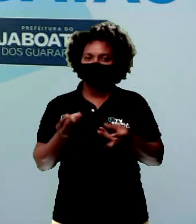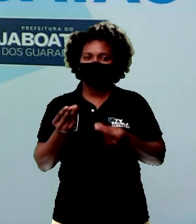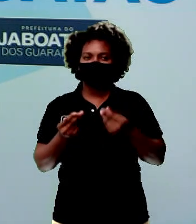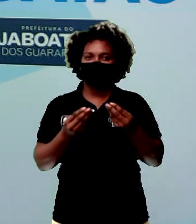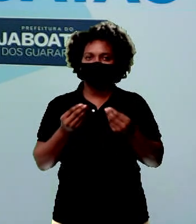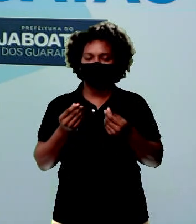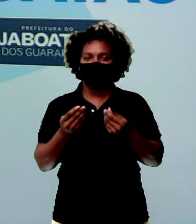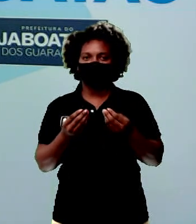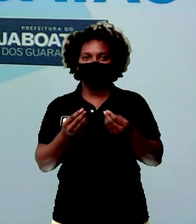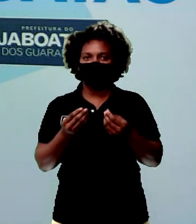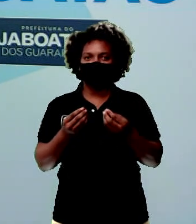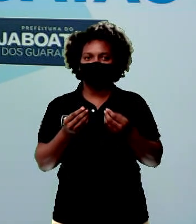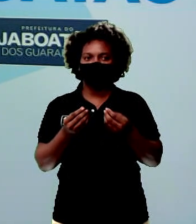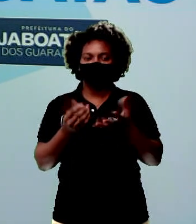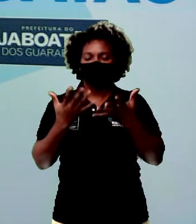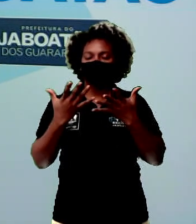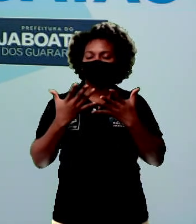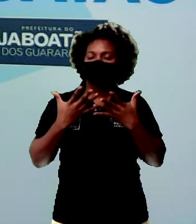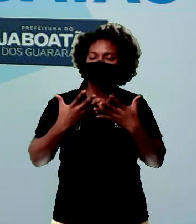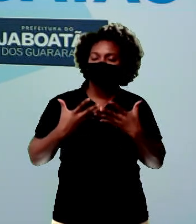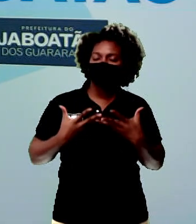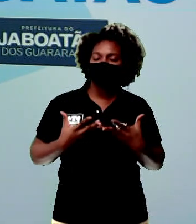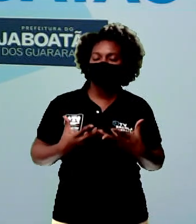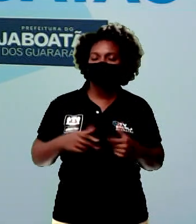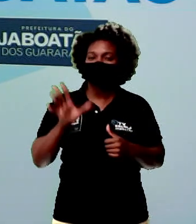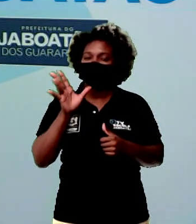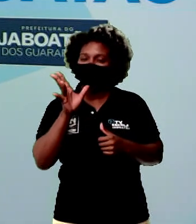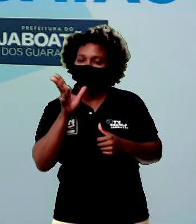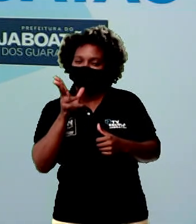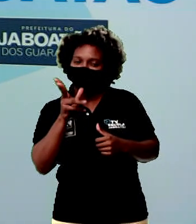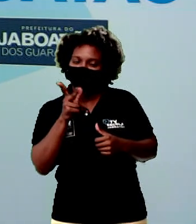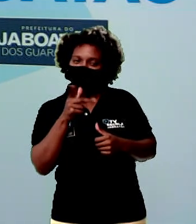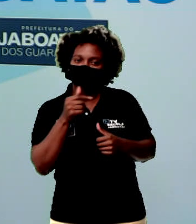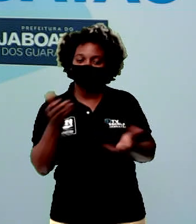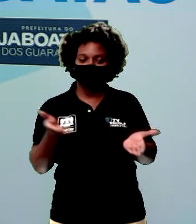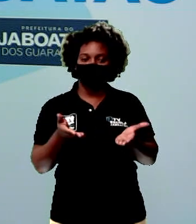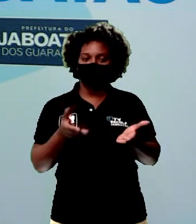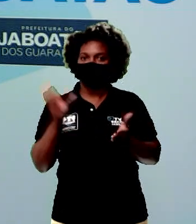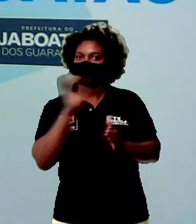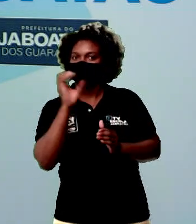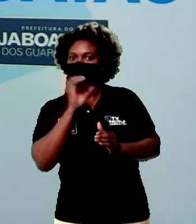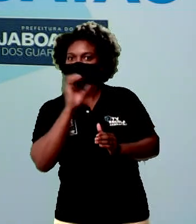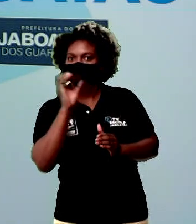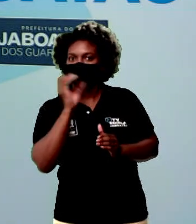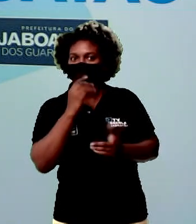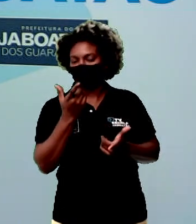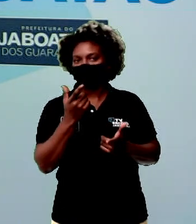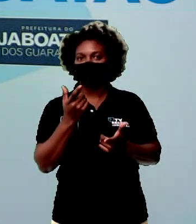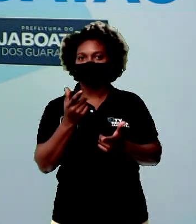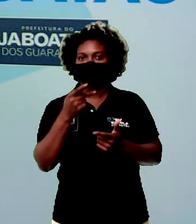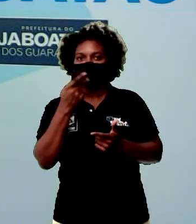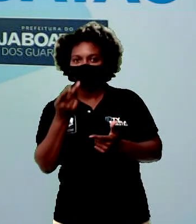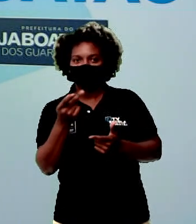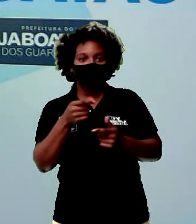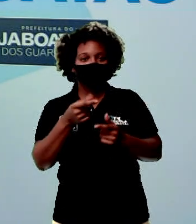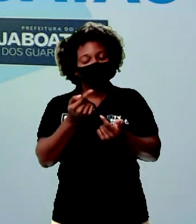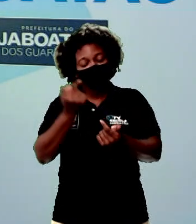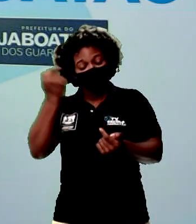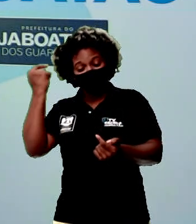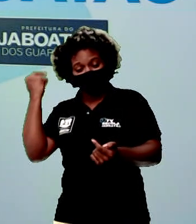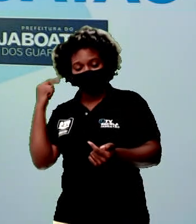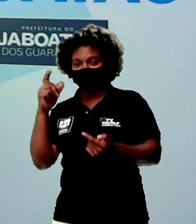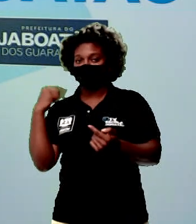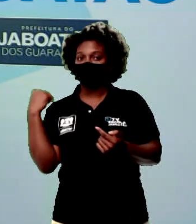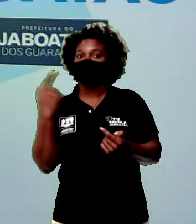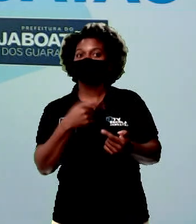menos apressado do que nós temos hoje em dia. Como eu disse a vocês, na minha época a gente comprava a revistinha,